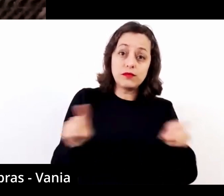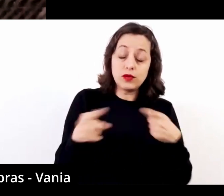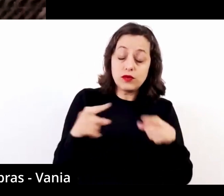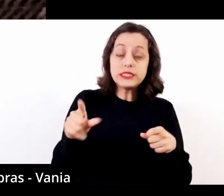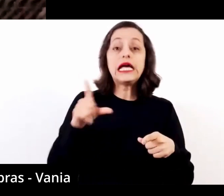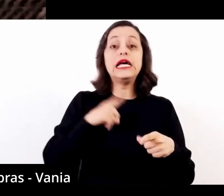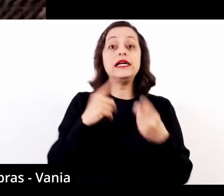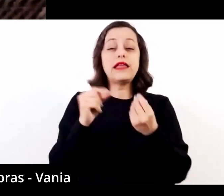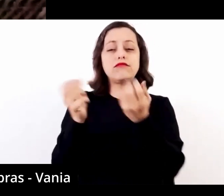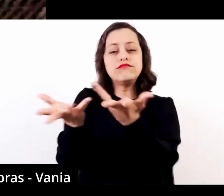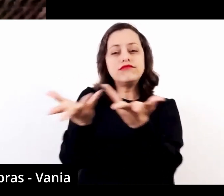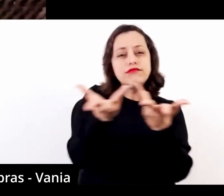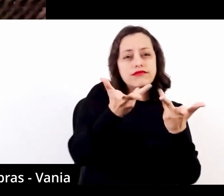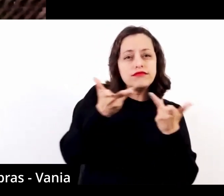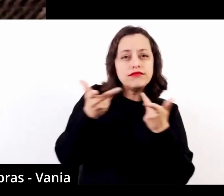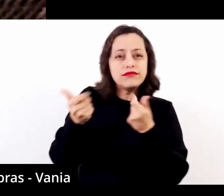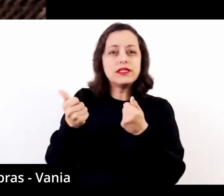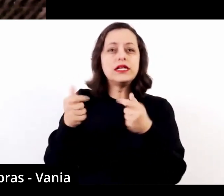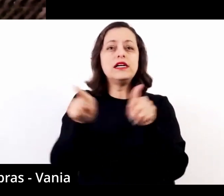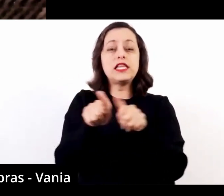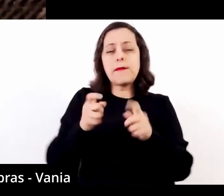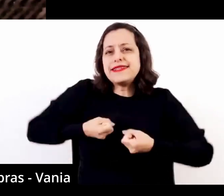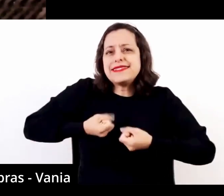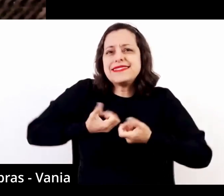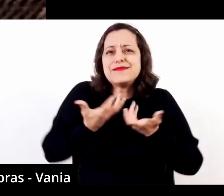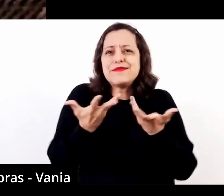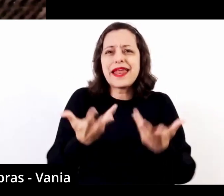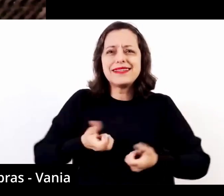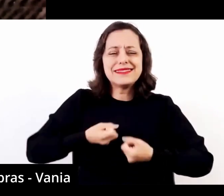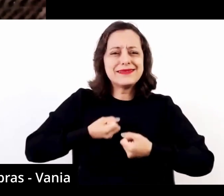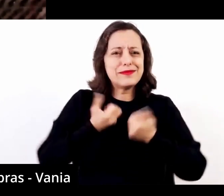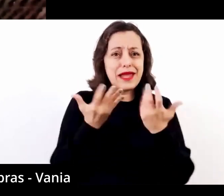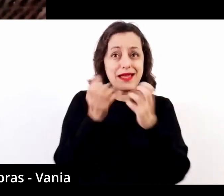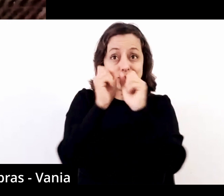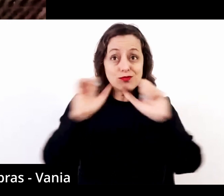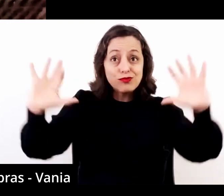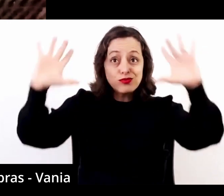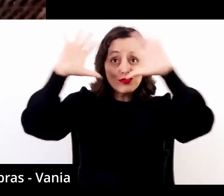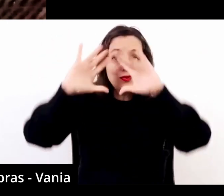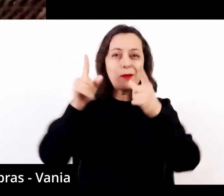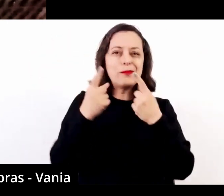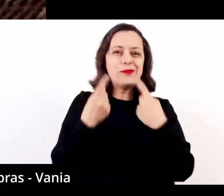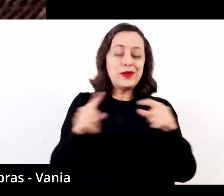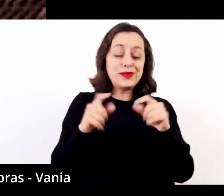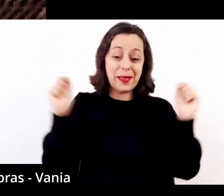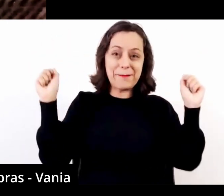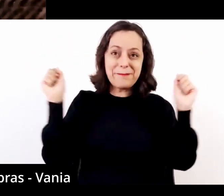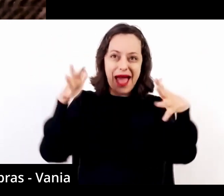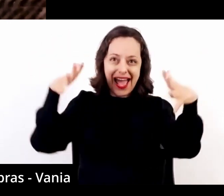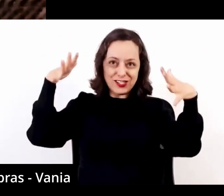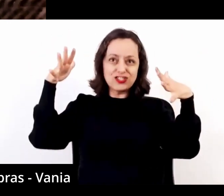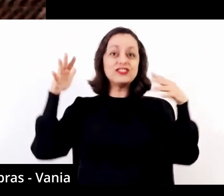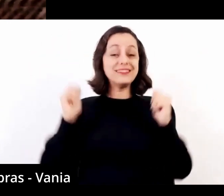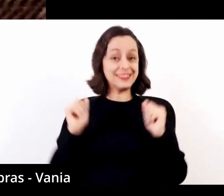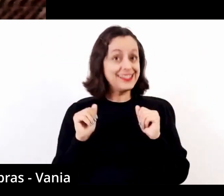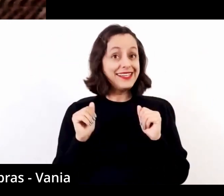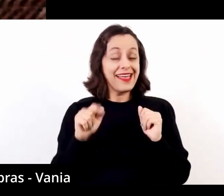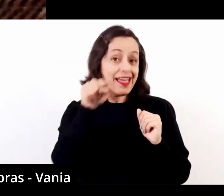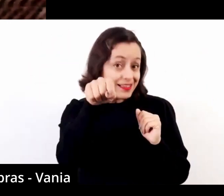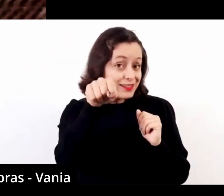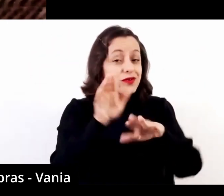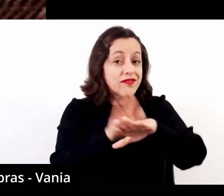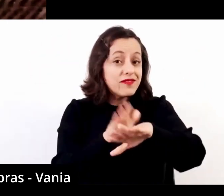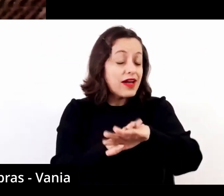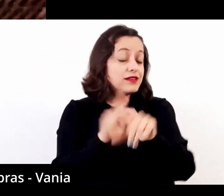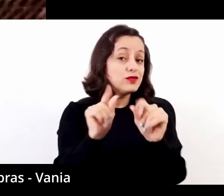expressão de virtuosismo e expressão musical, que vai resultar numa dose de magia. E isso ele